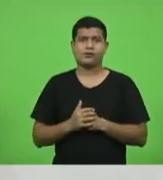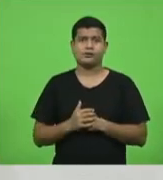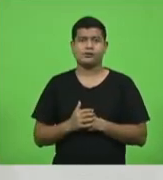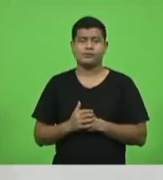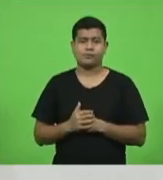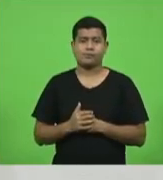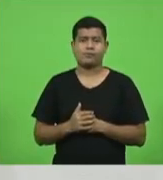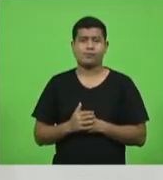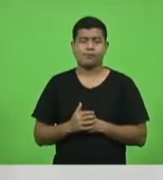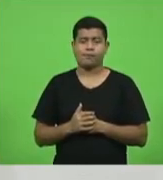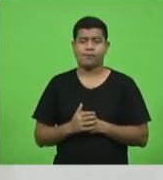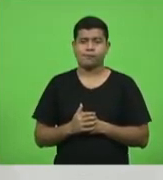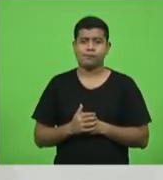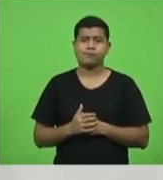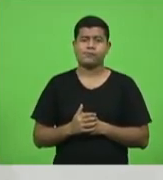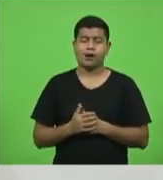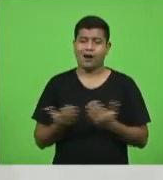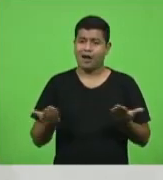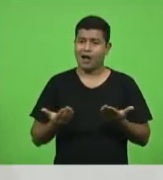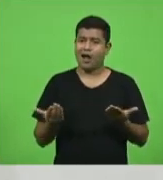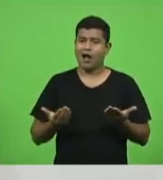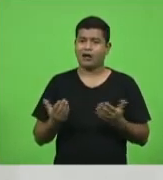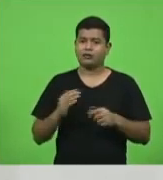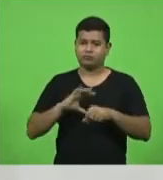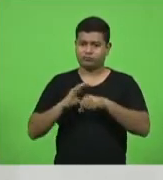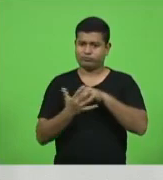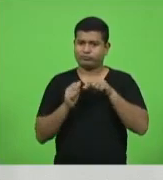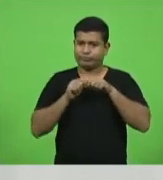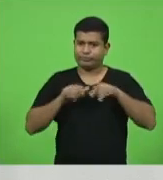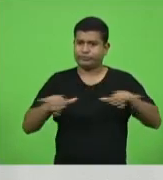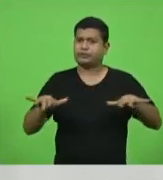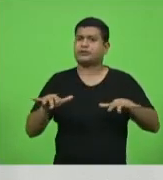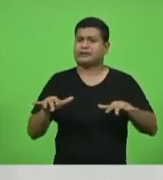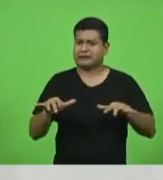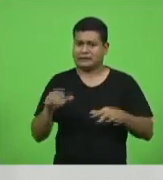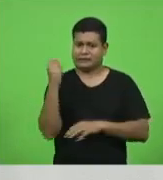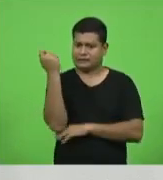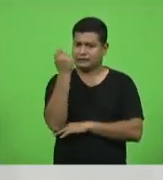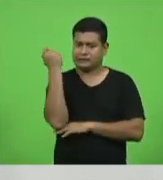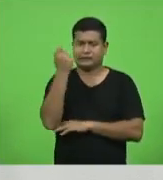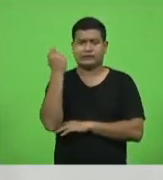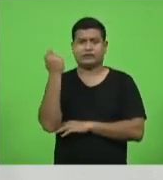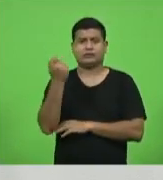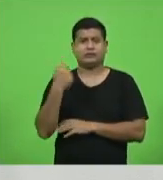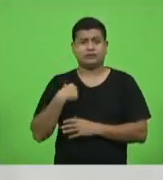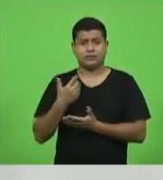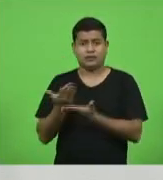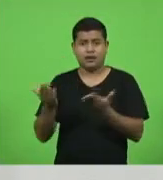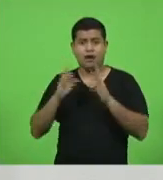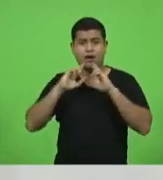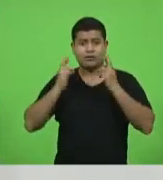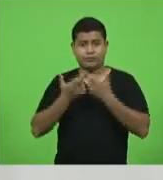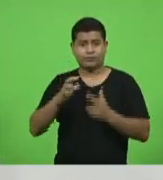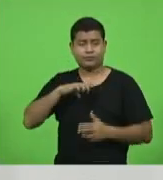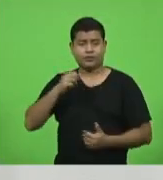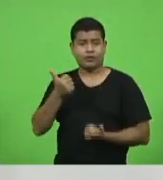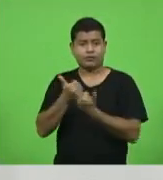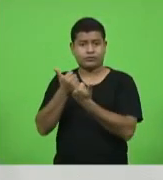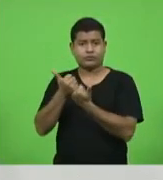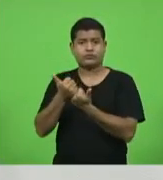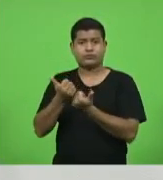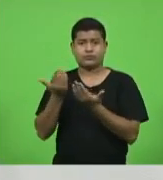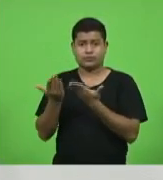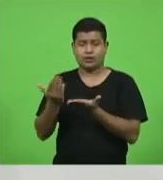no nível gravíssimo. Então, a audiência contou com a presença do adjunto da sede, Vitor Fungaro,